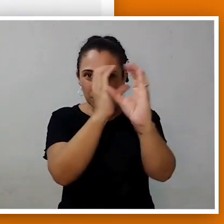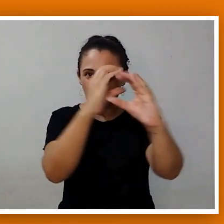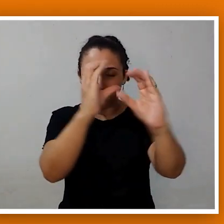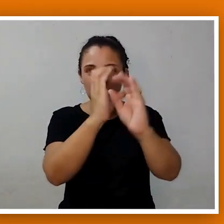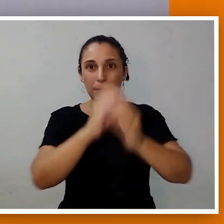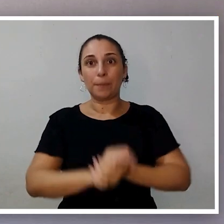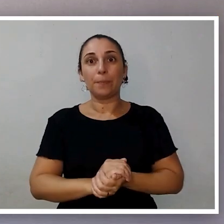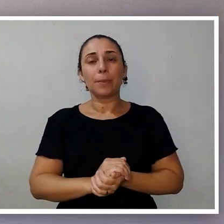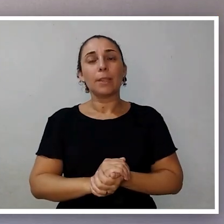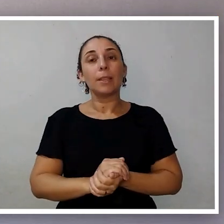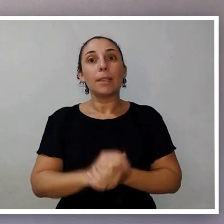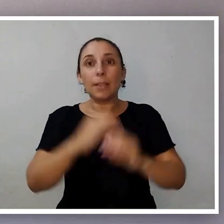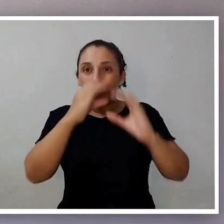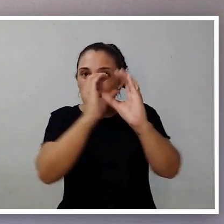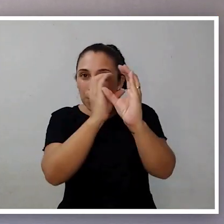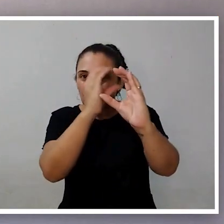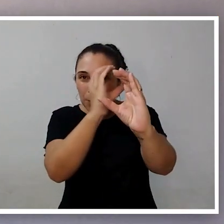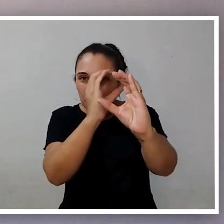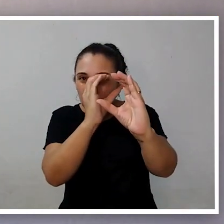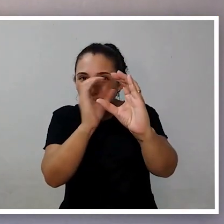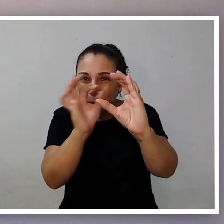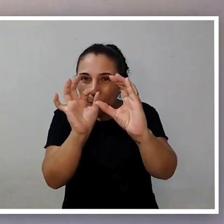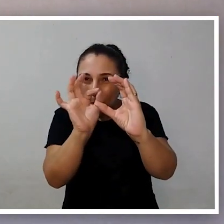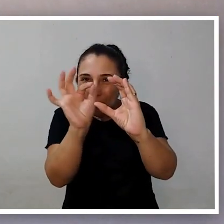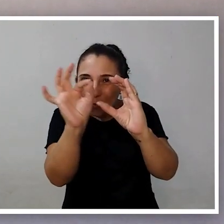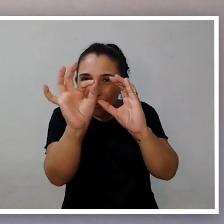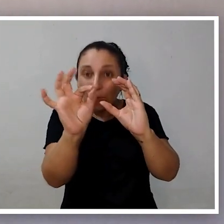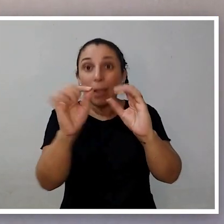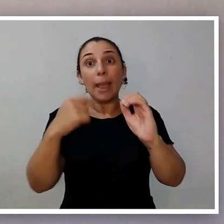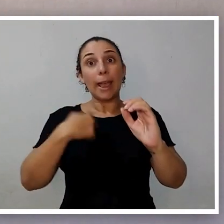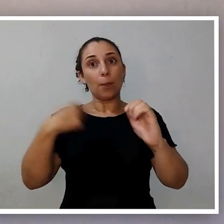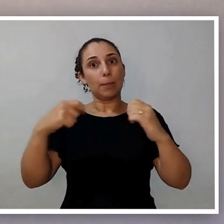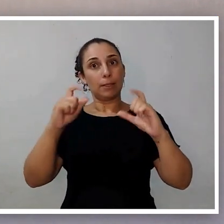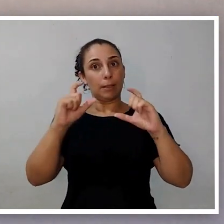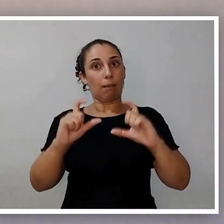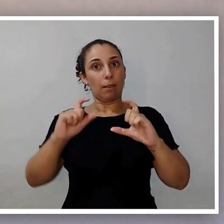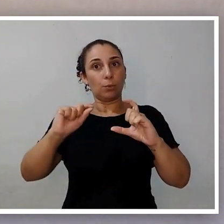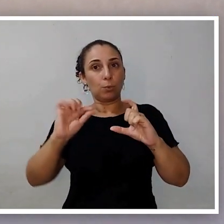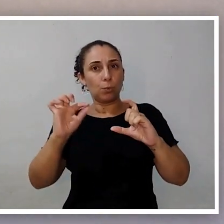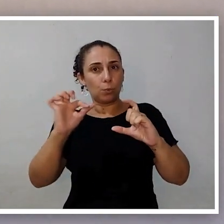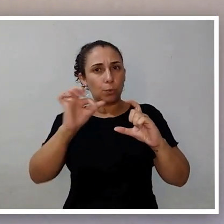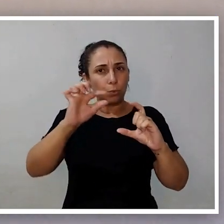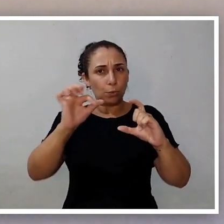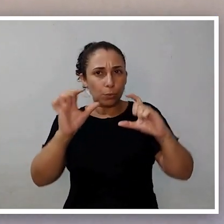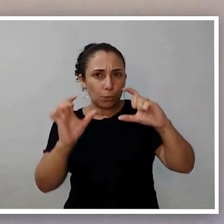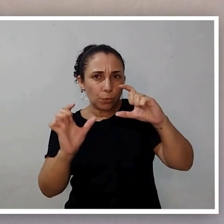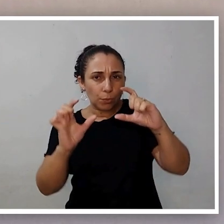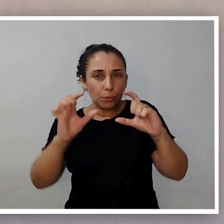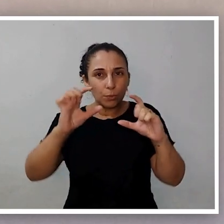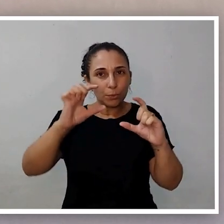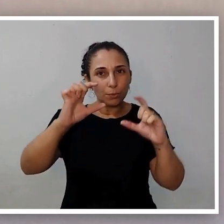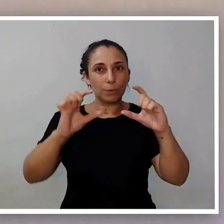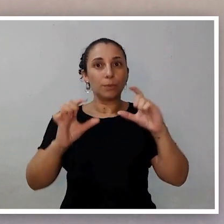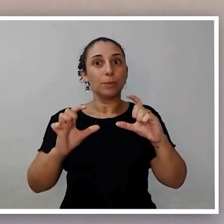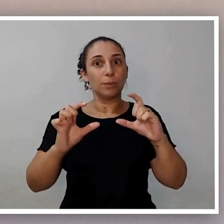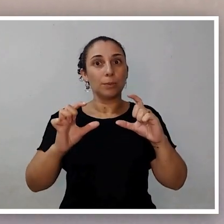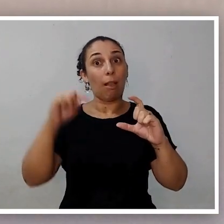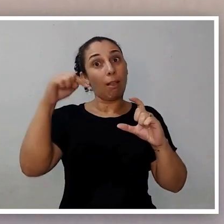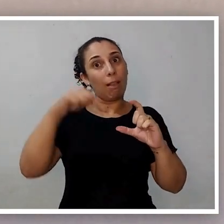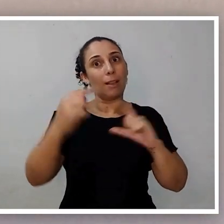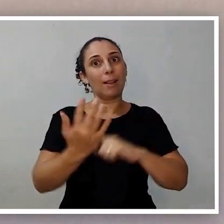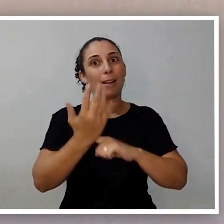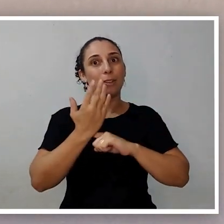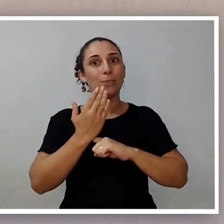foco. E para poder posicionar exatamente naquele ponto, eu tive que fazer os ajustes aqui na cabeça de três eixos.